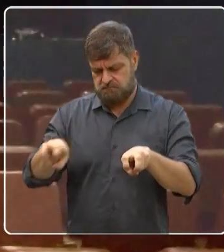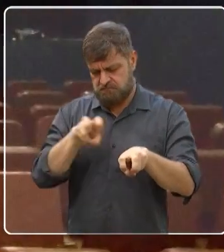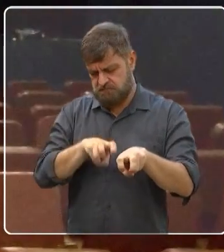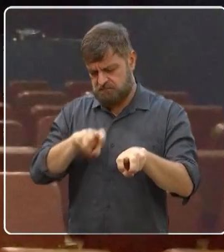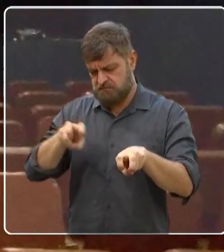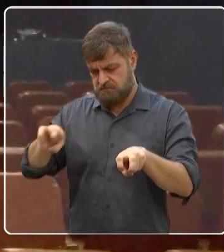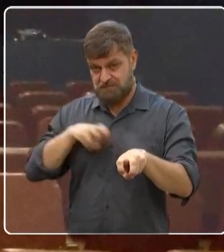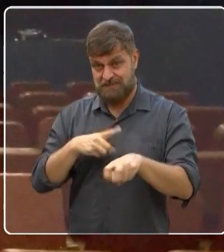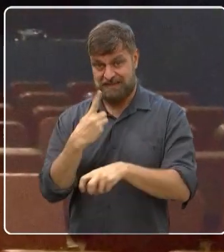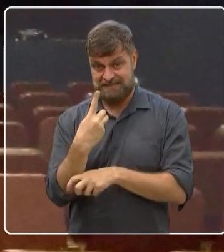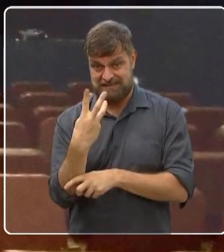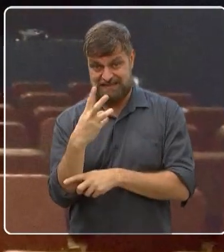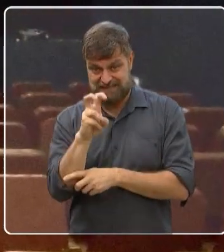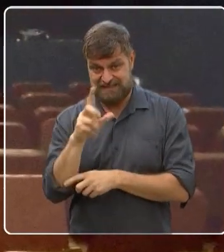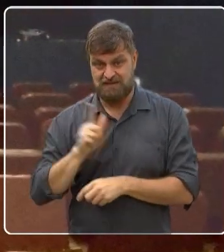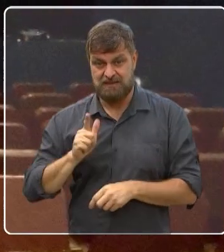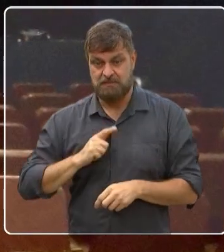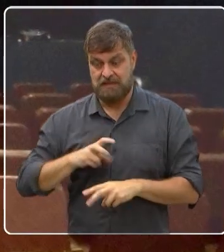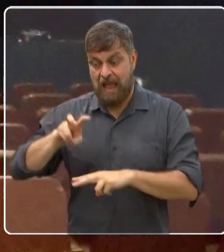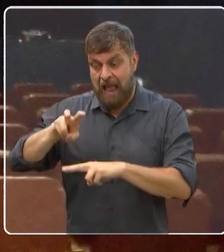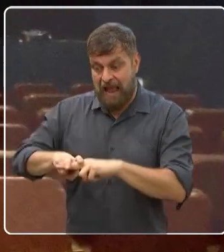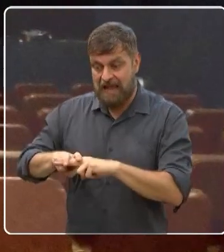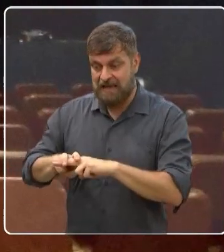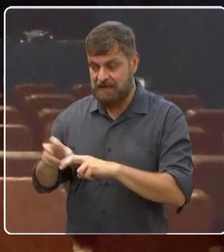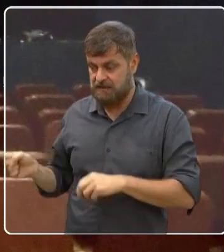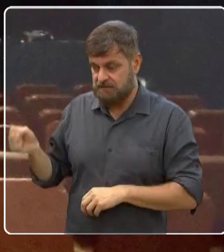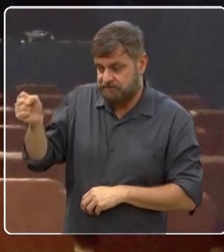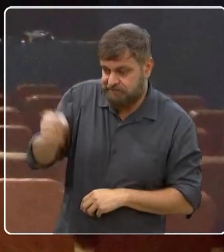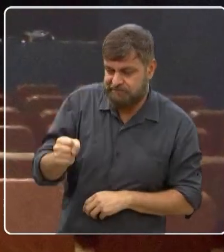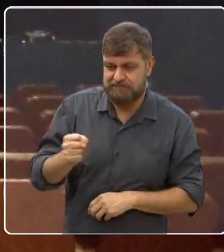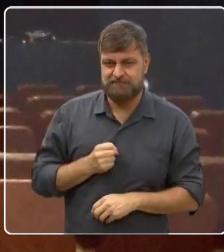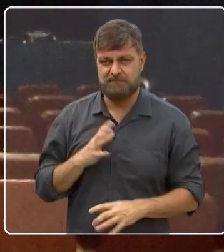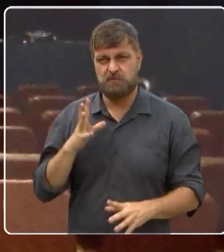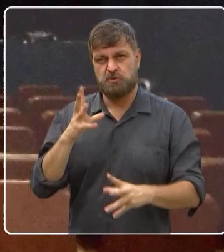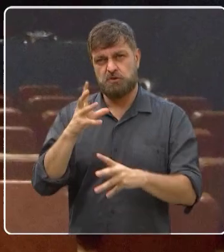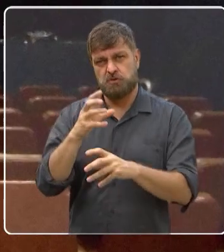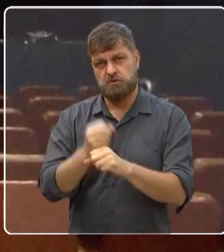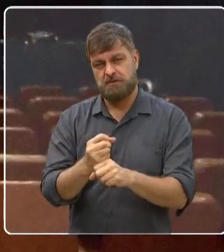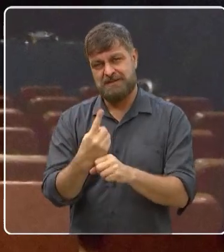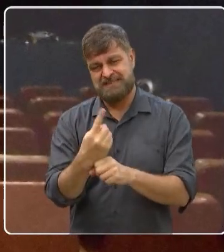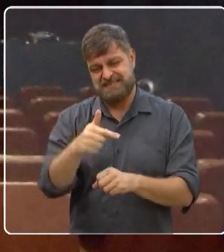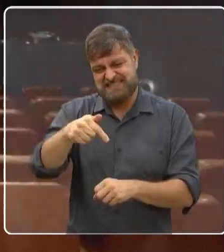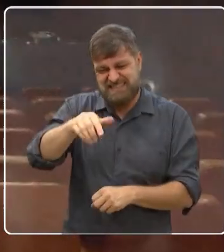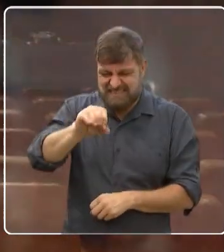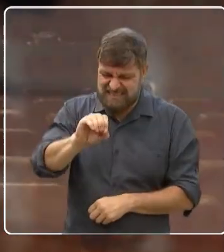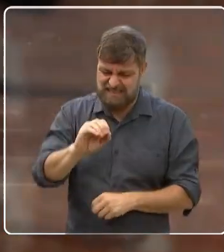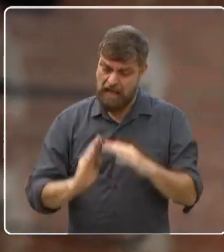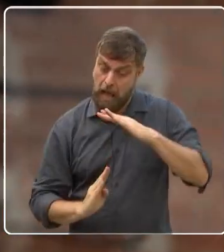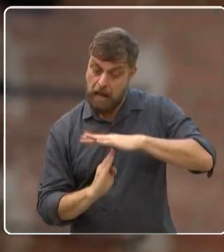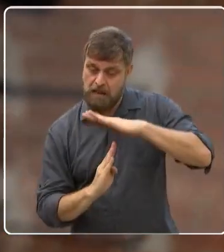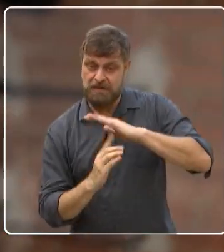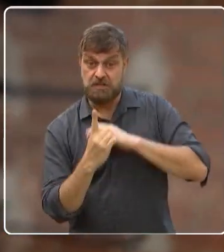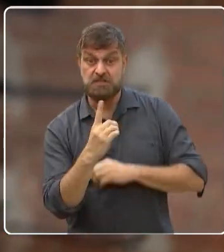pode ver. E nós contamos com cadeiras extras. Dá mais ou menos, em média, 170, 180. A gente chega a